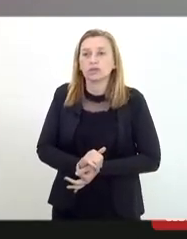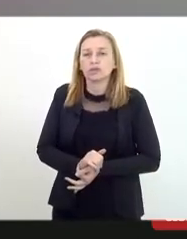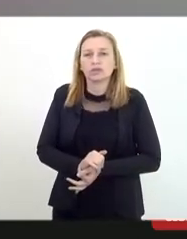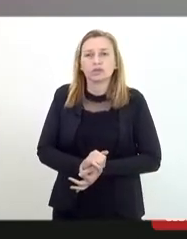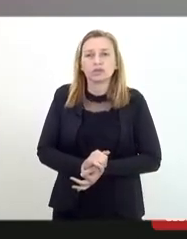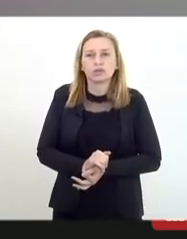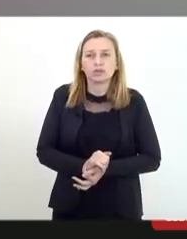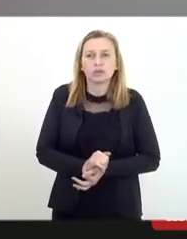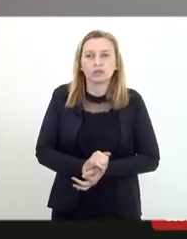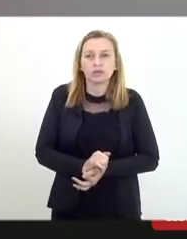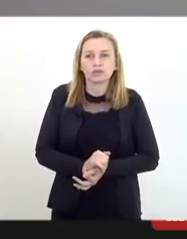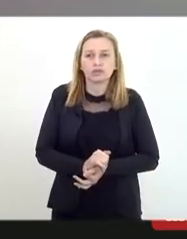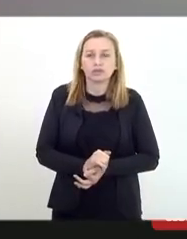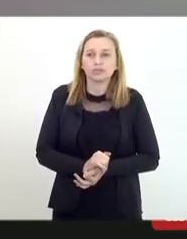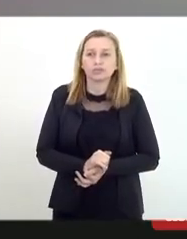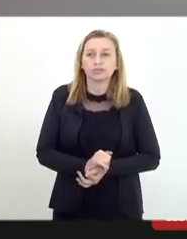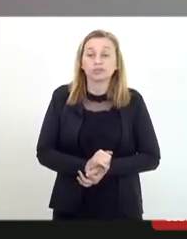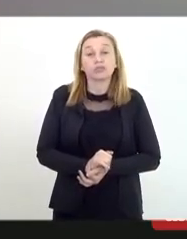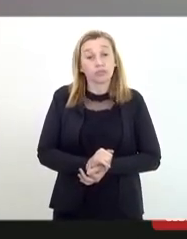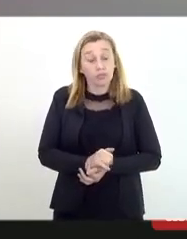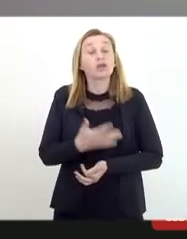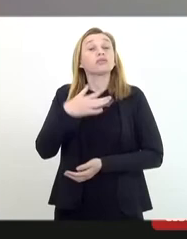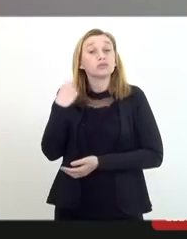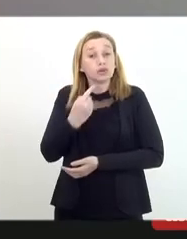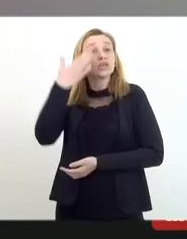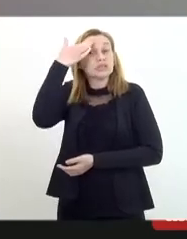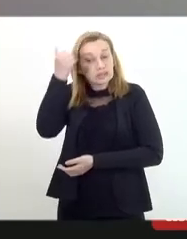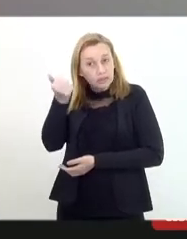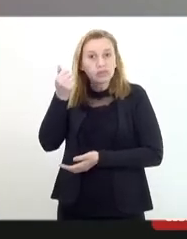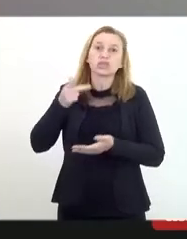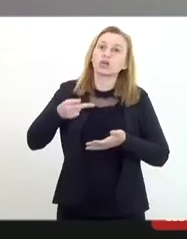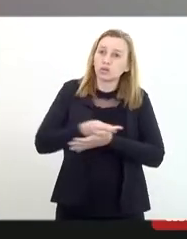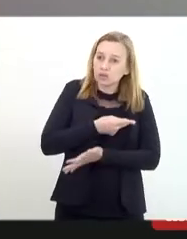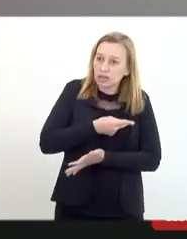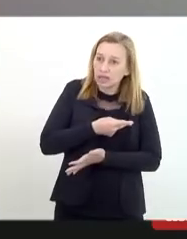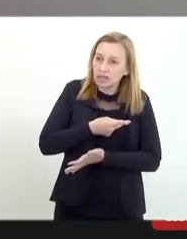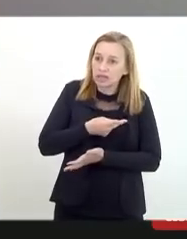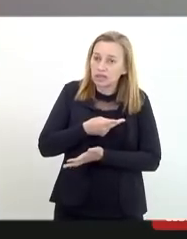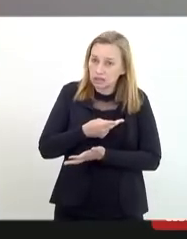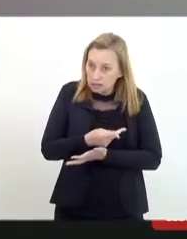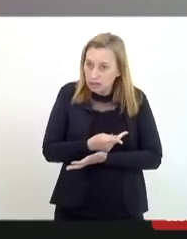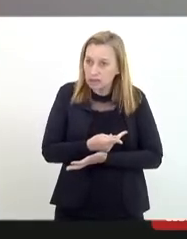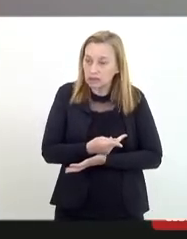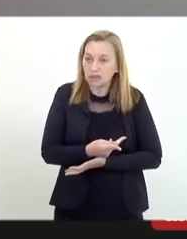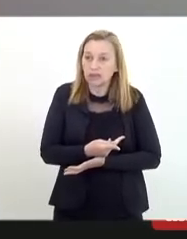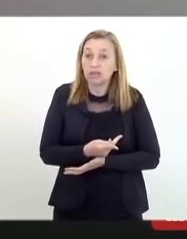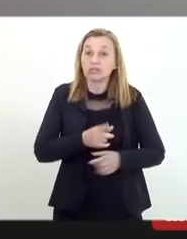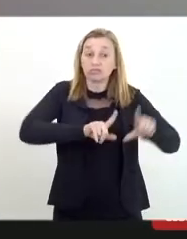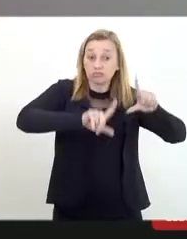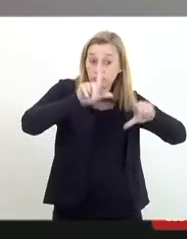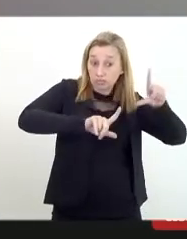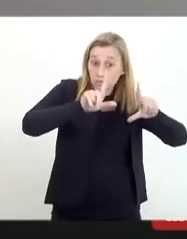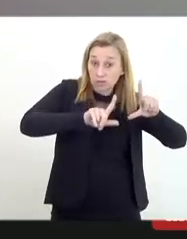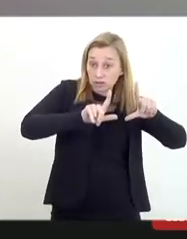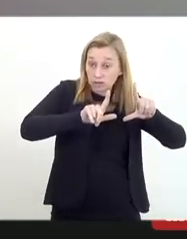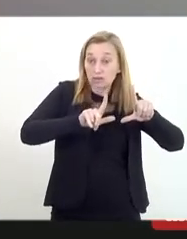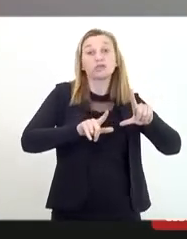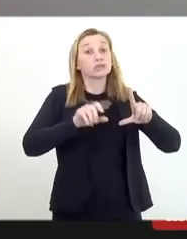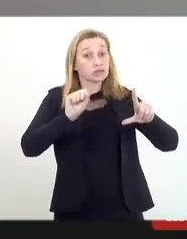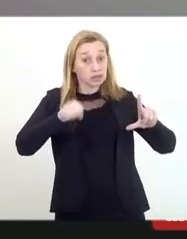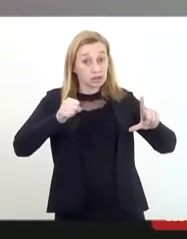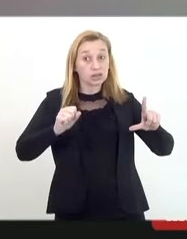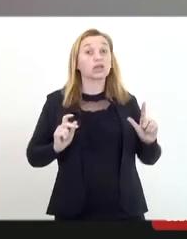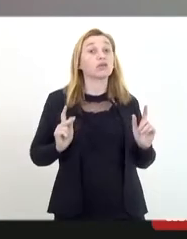âmbito religioso, a gente sabe que isso acontece nas meias, na televisão, a gente sabe